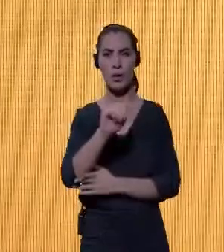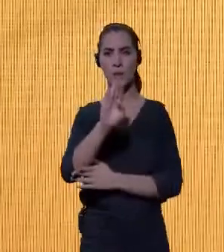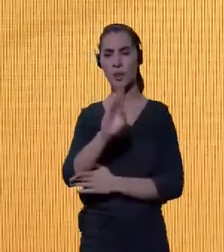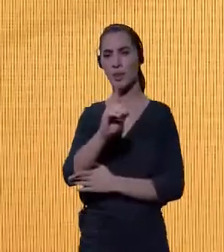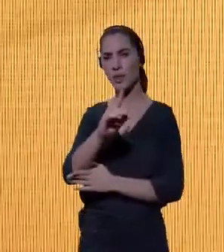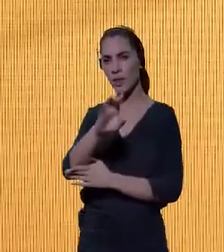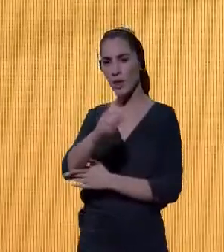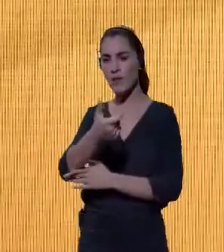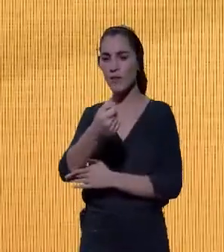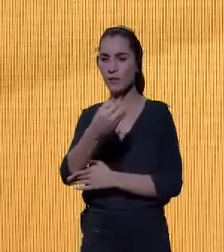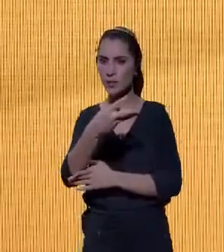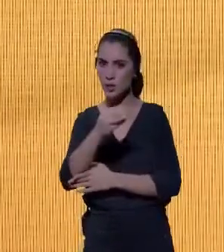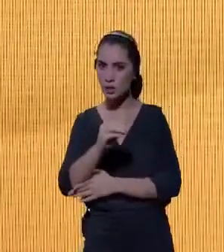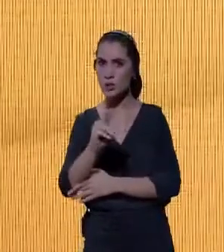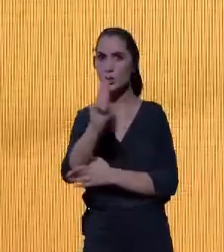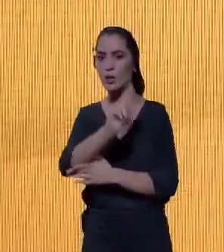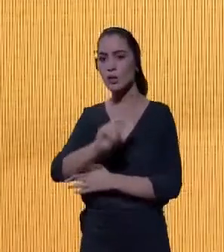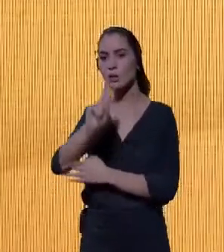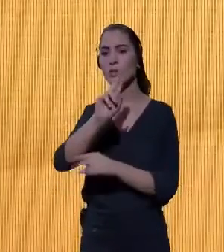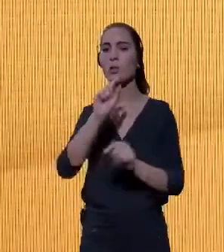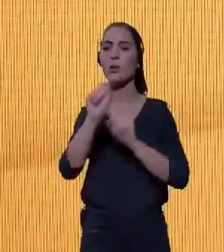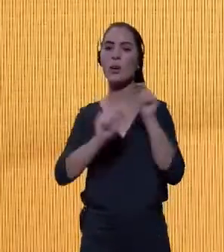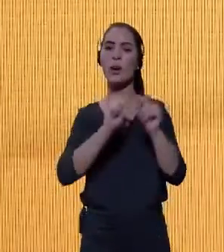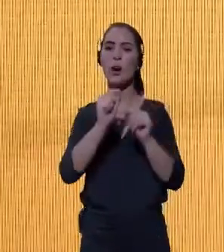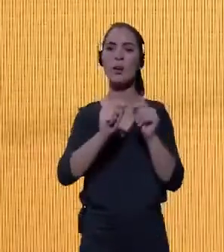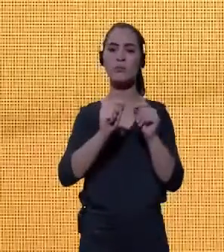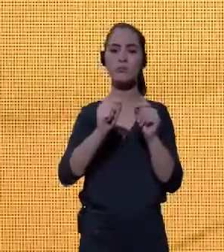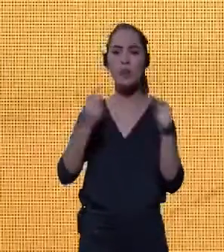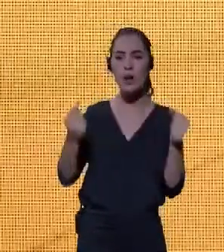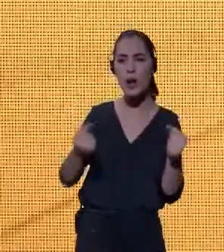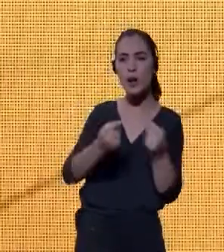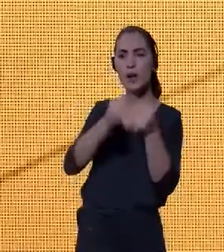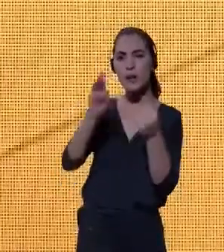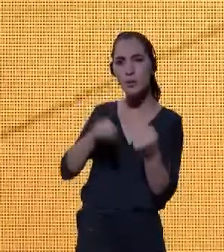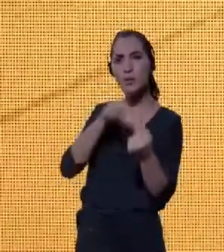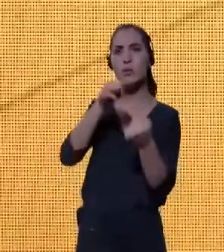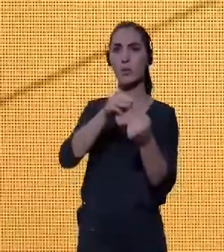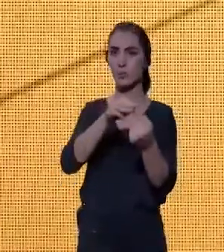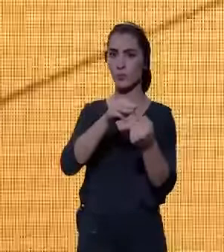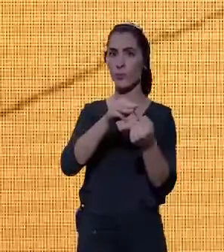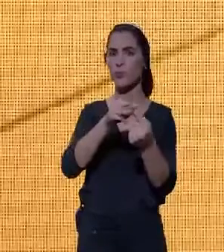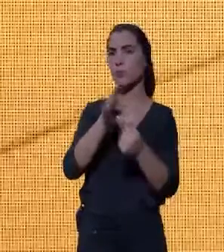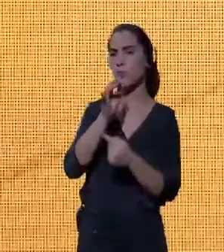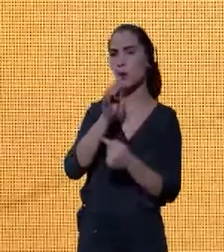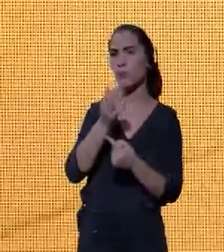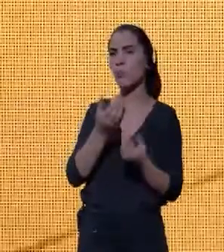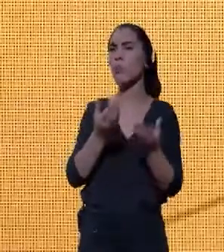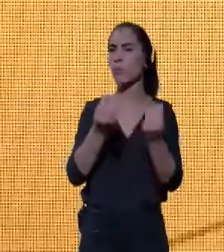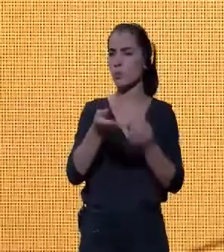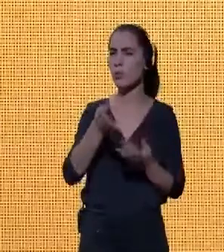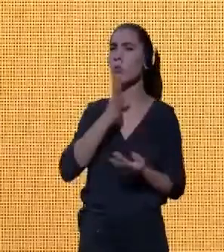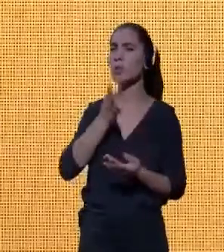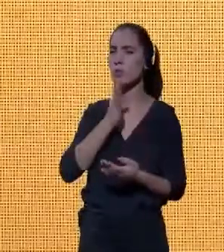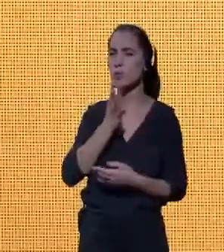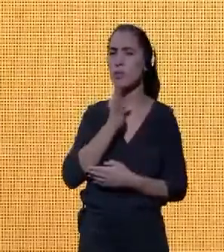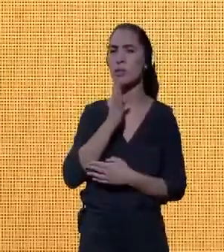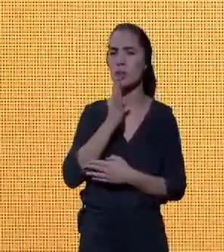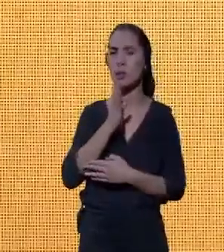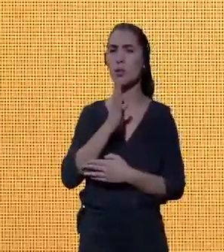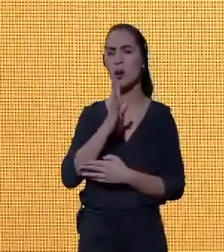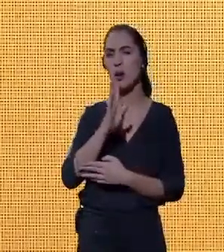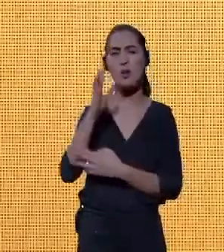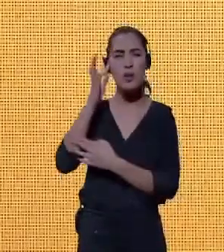uma abordagem que se orienta por missões. Ficou muito conhecida a abordagem da economia italiana, Mariana